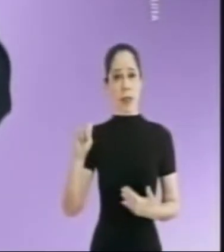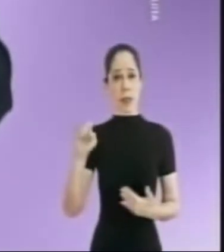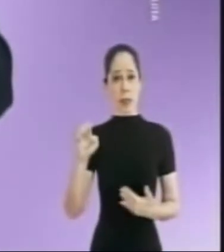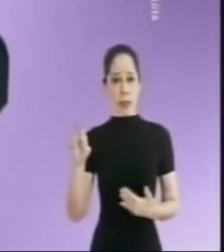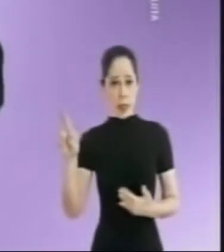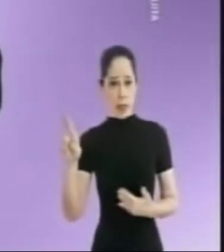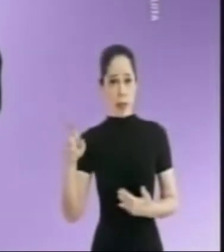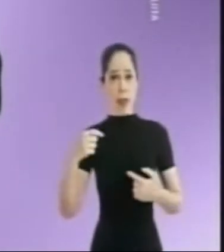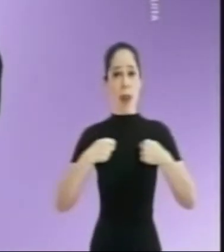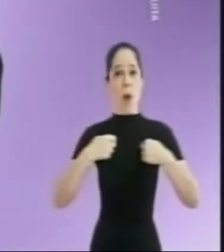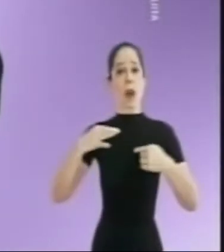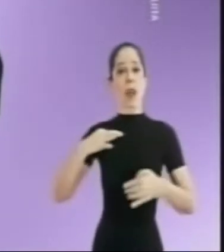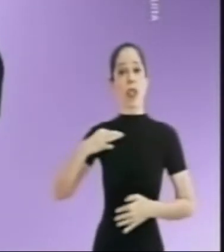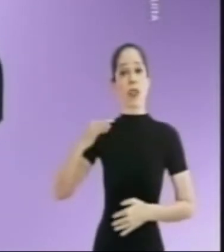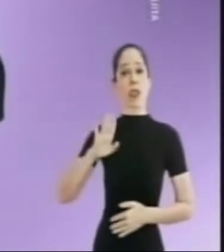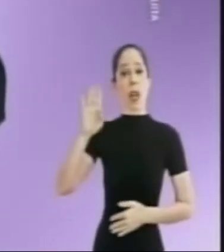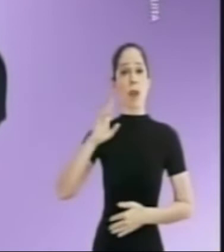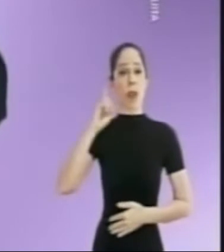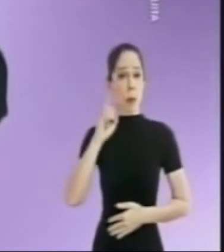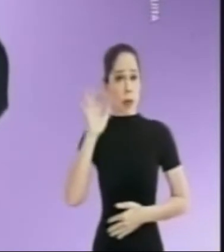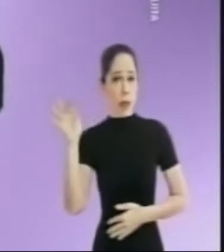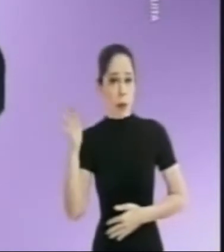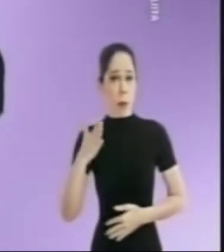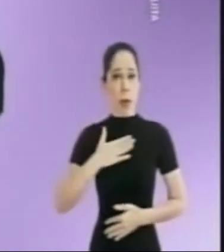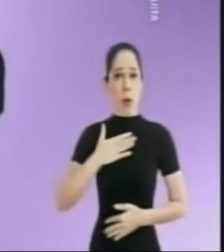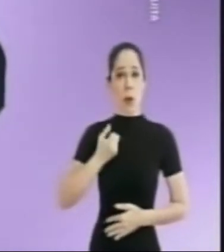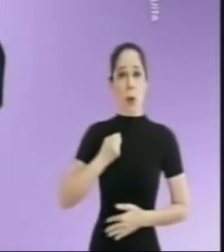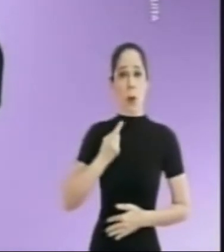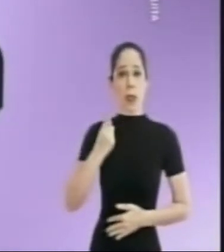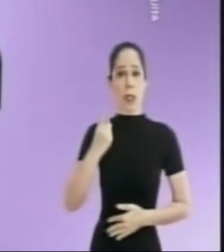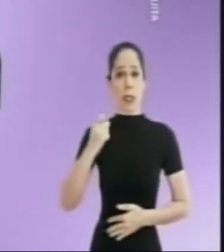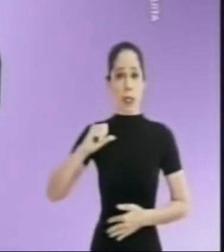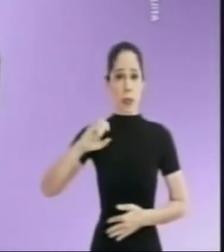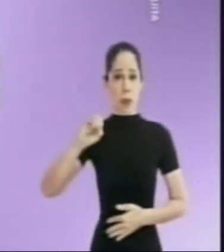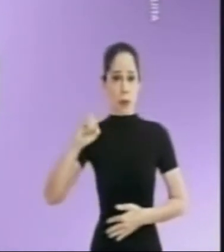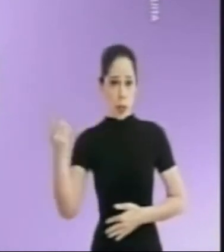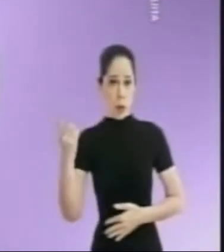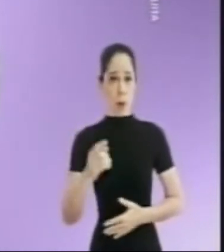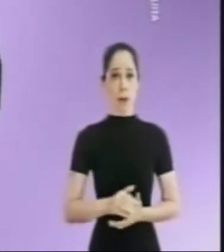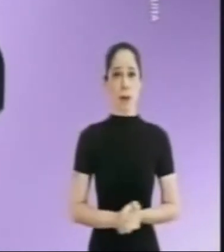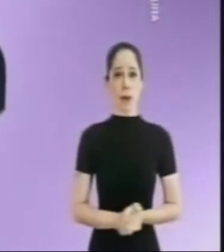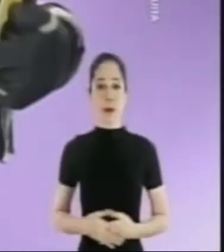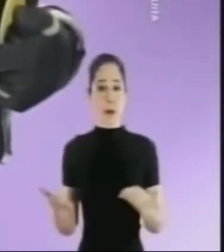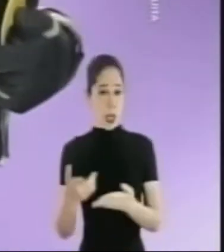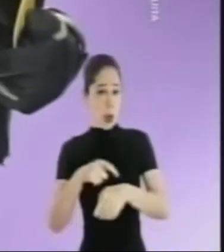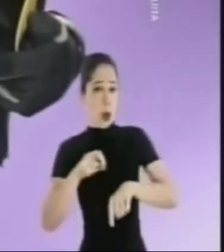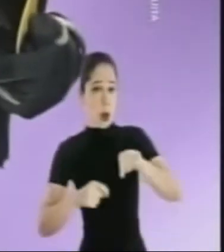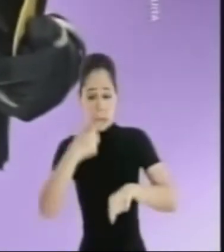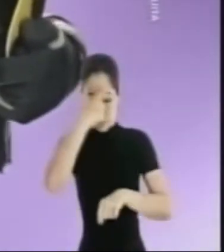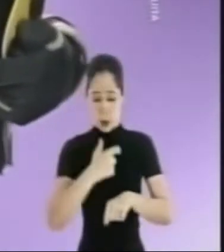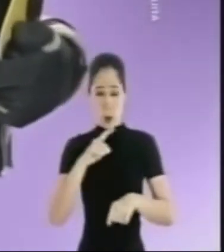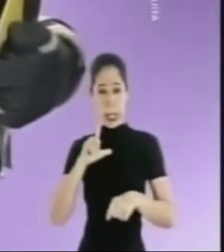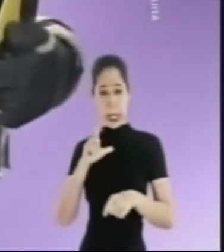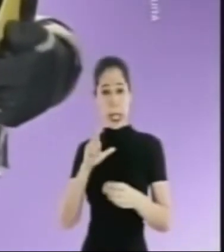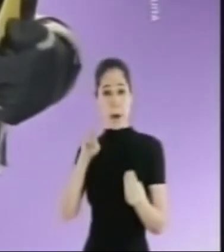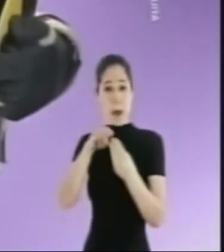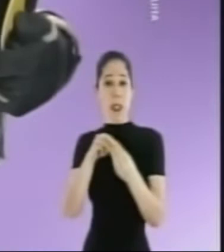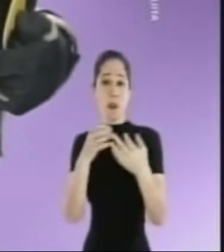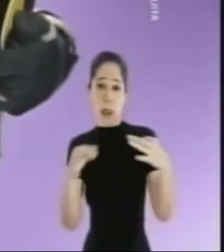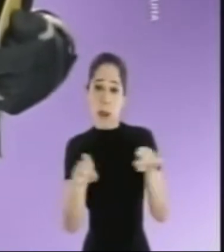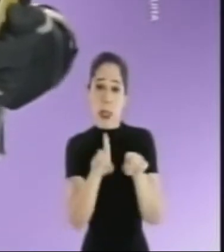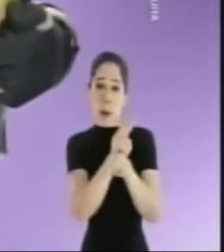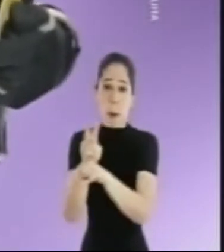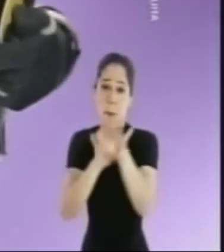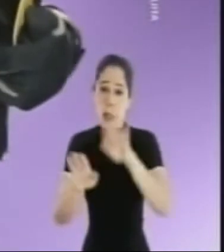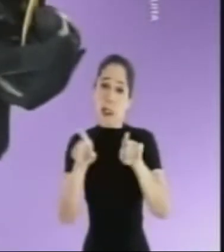Martins. Sou candidato a deputado federal. Meu número é o 1901. Está na hora de quem tem a missão de